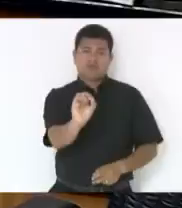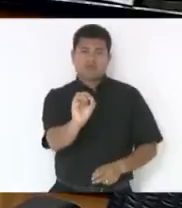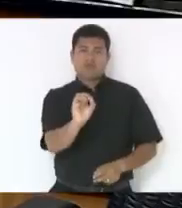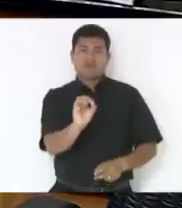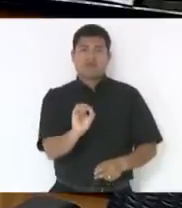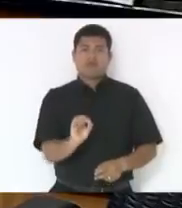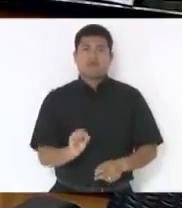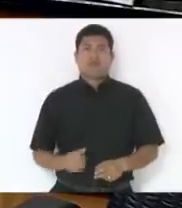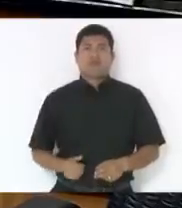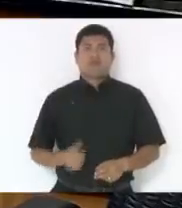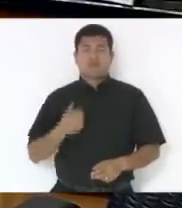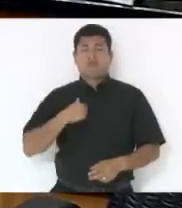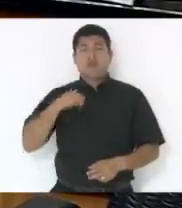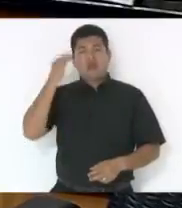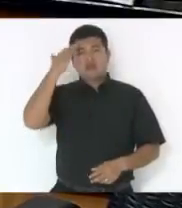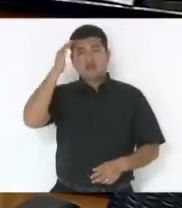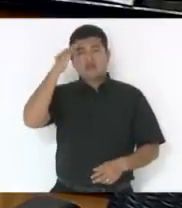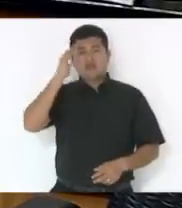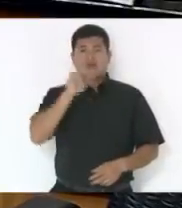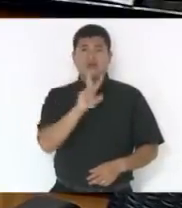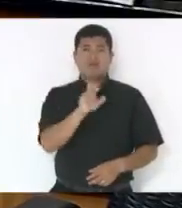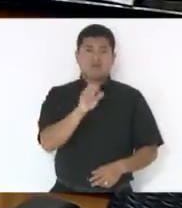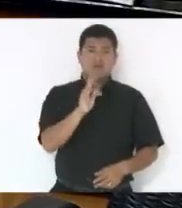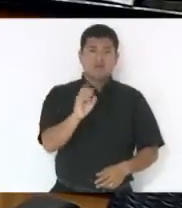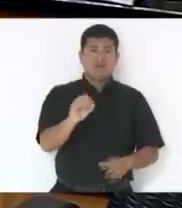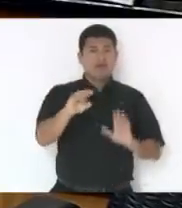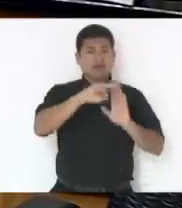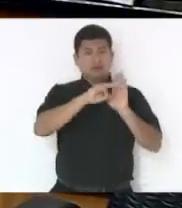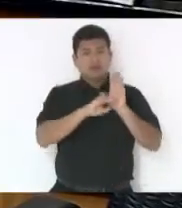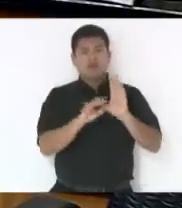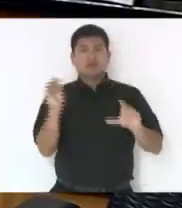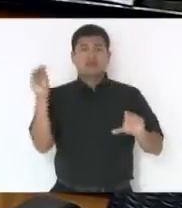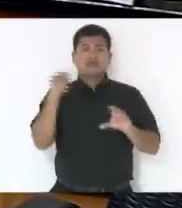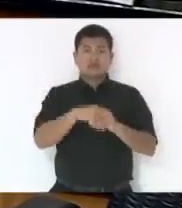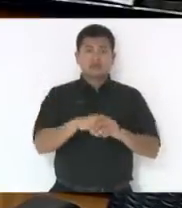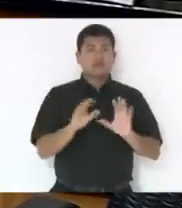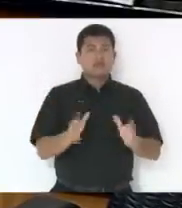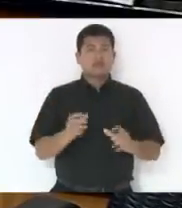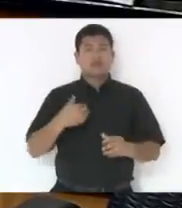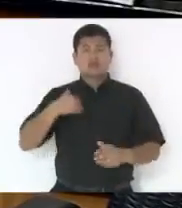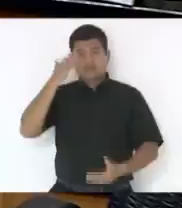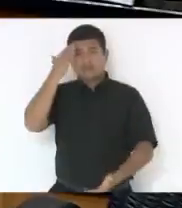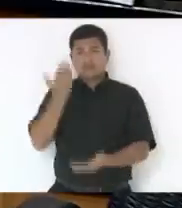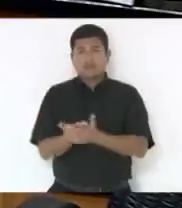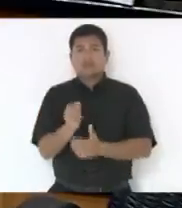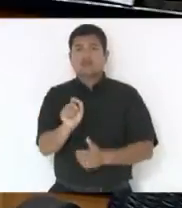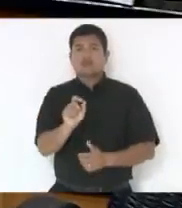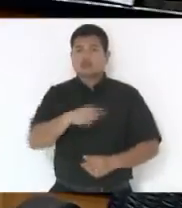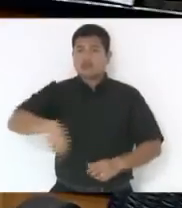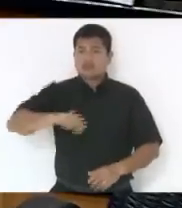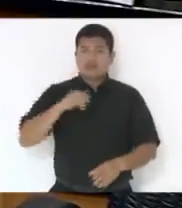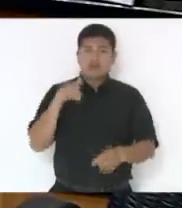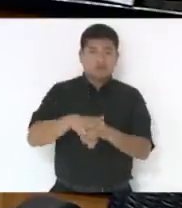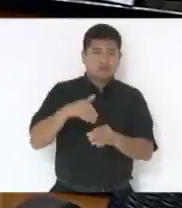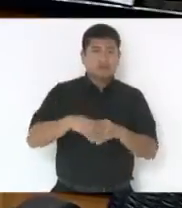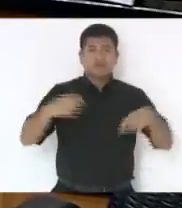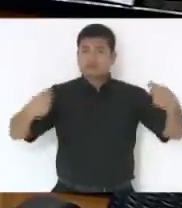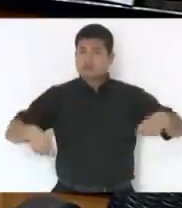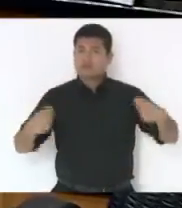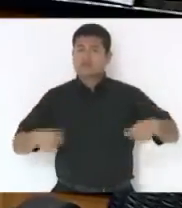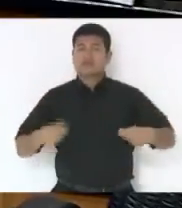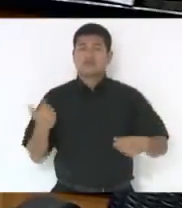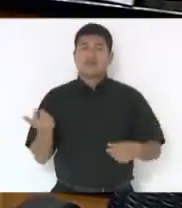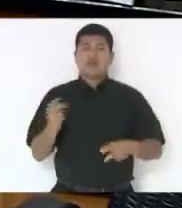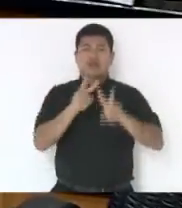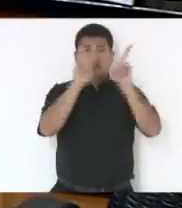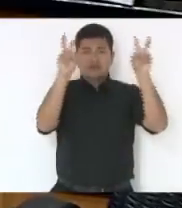Eu entendo, senhor presidente, o veto está na pauta, eu acredito que nós temos que votar, essa matéria, no meu entendimento, é tranquila, nós